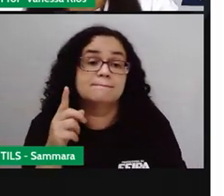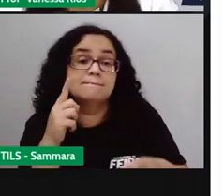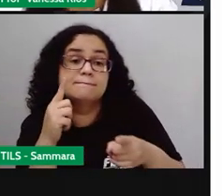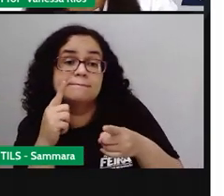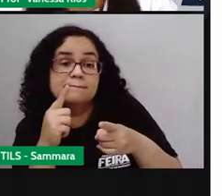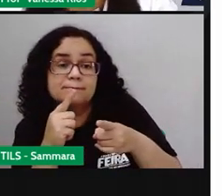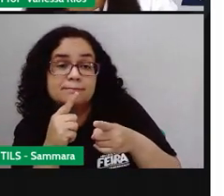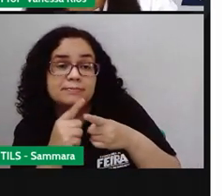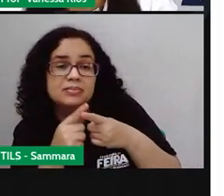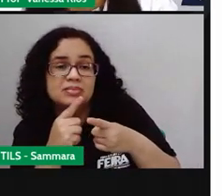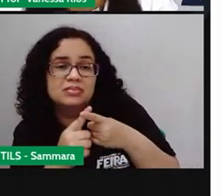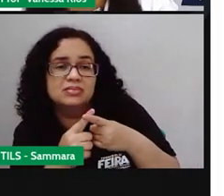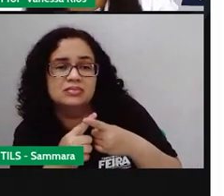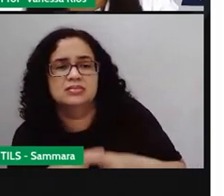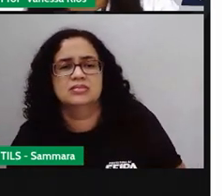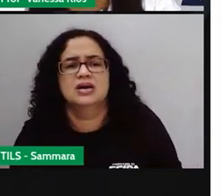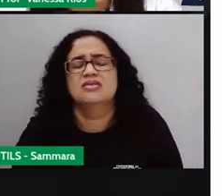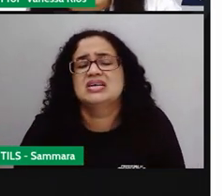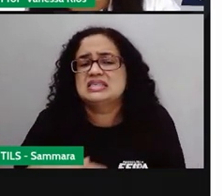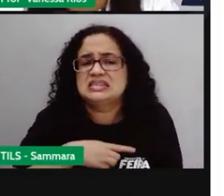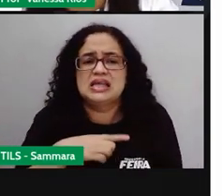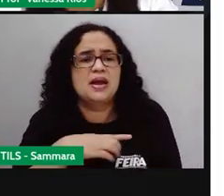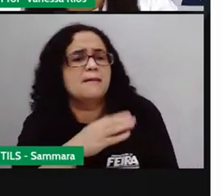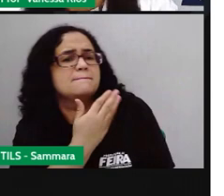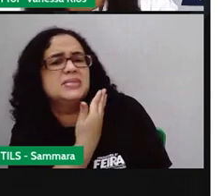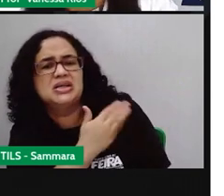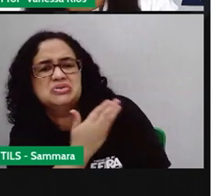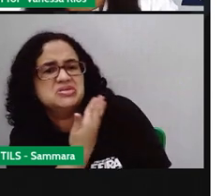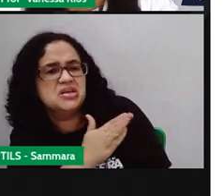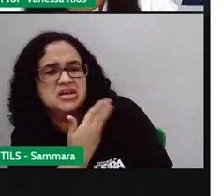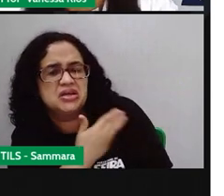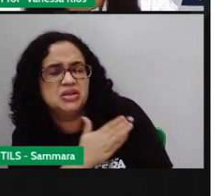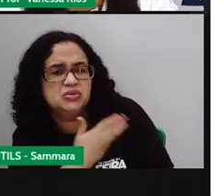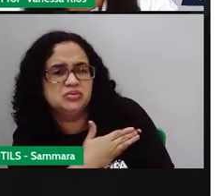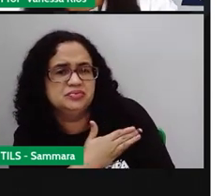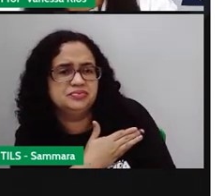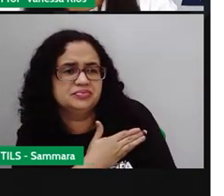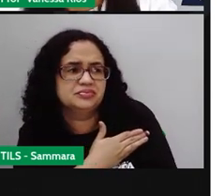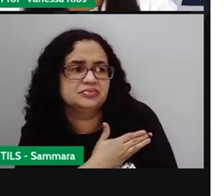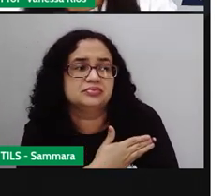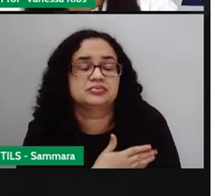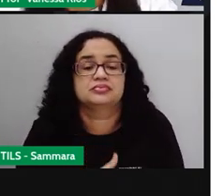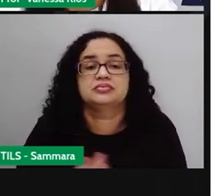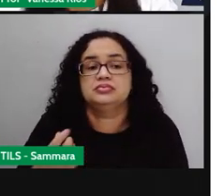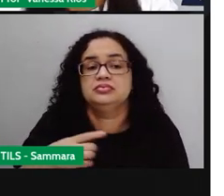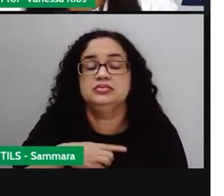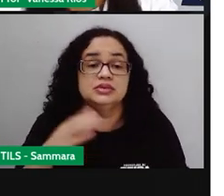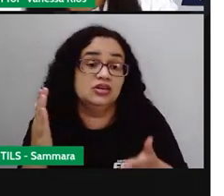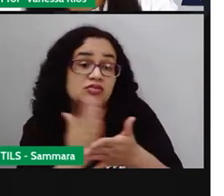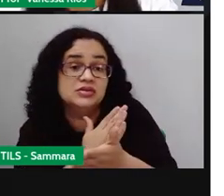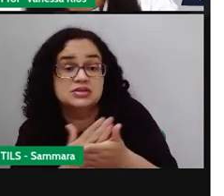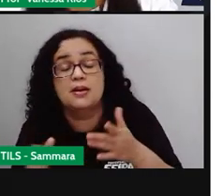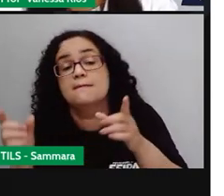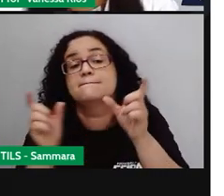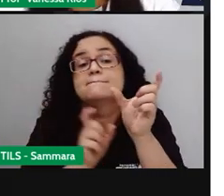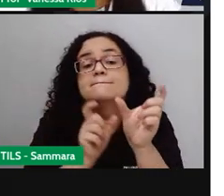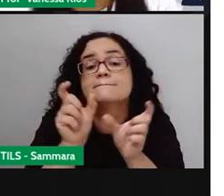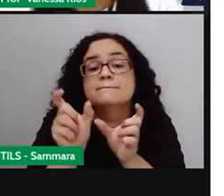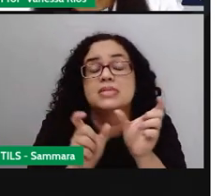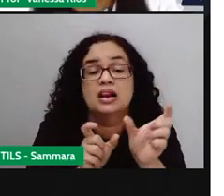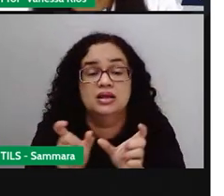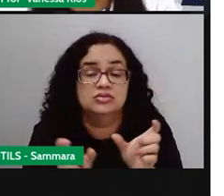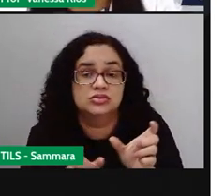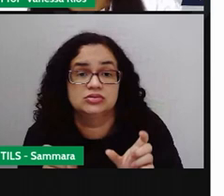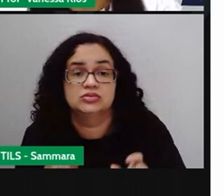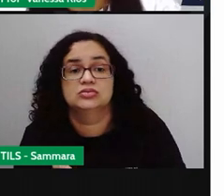eles retratam às vezes preconceito, trazem às vezes palavras também, as próprias